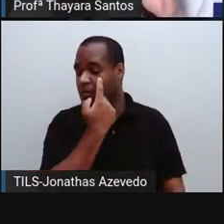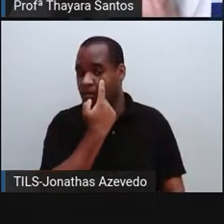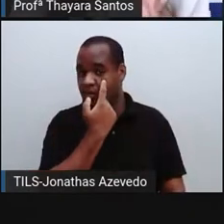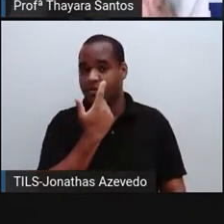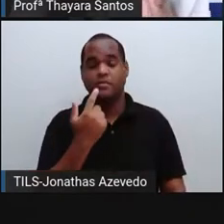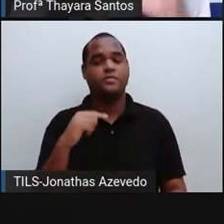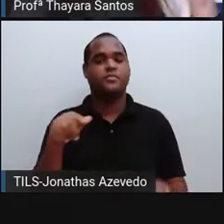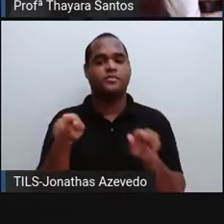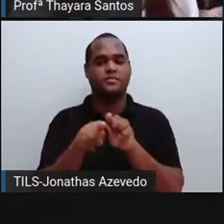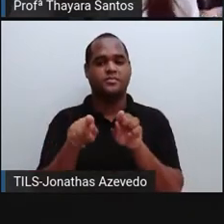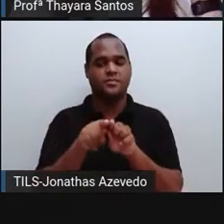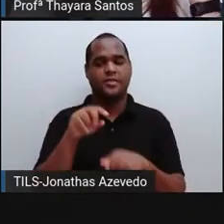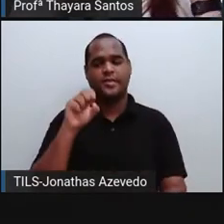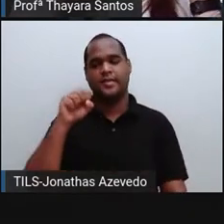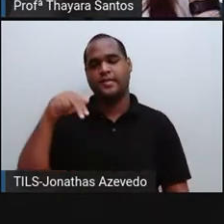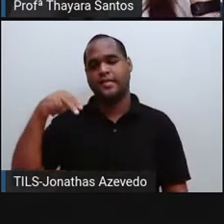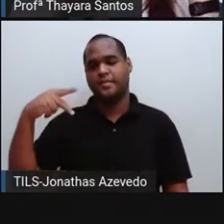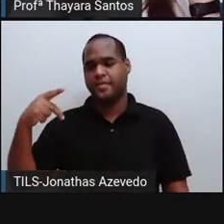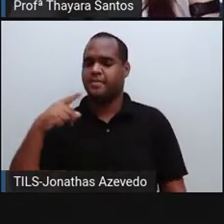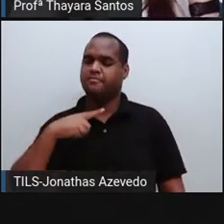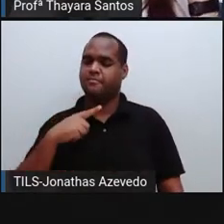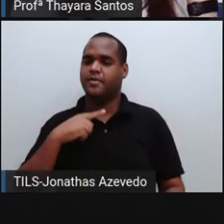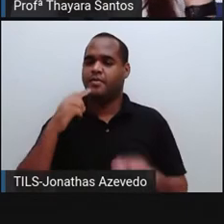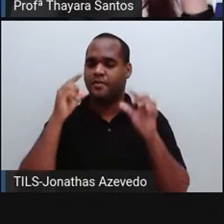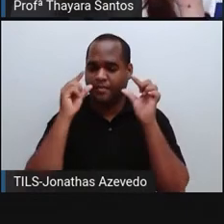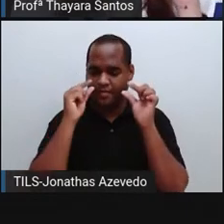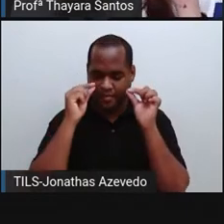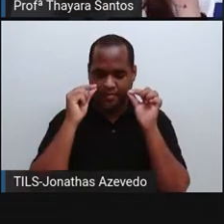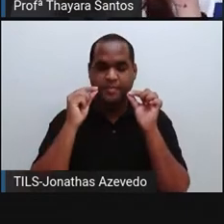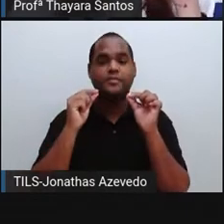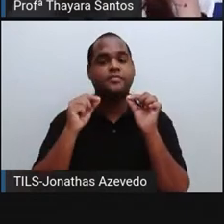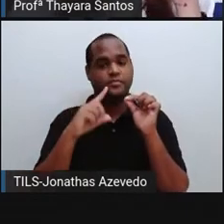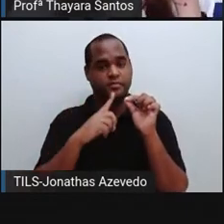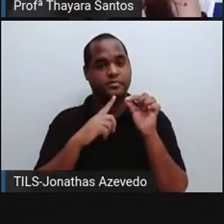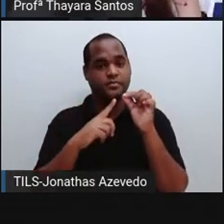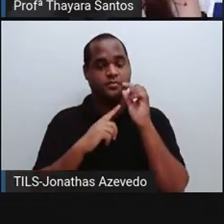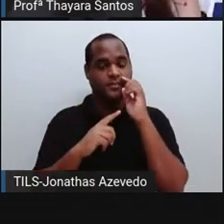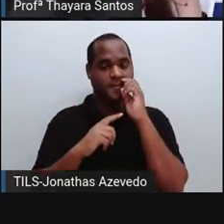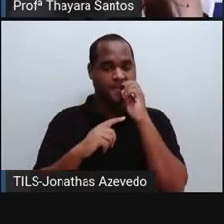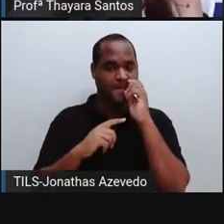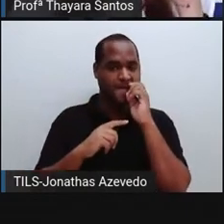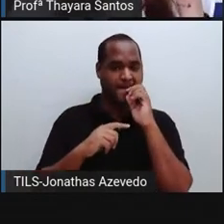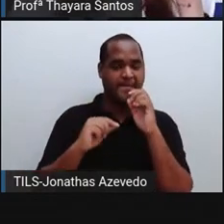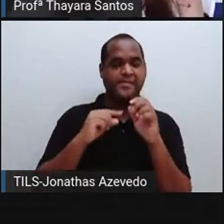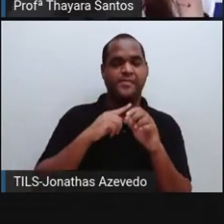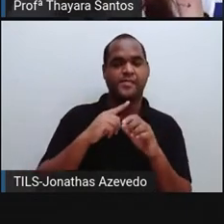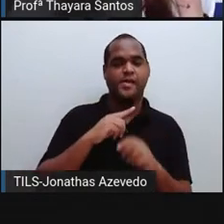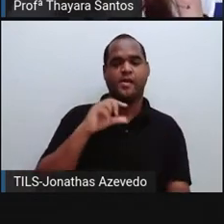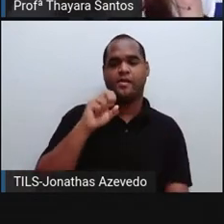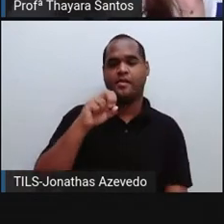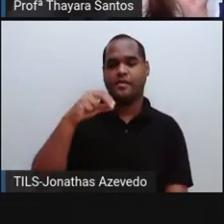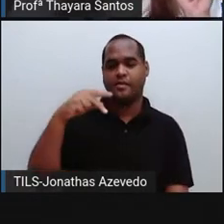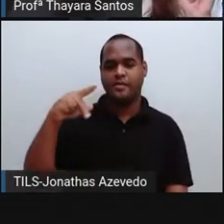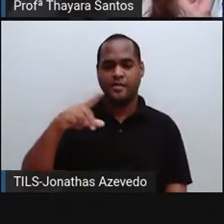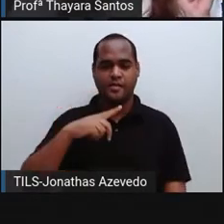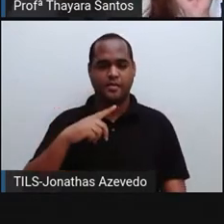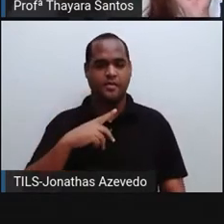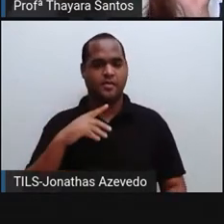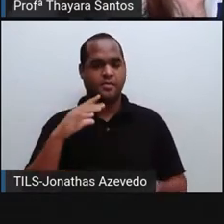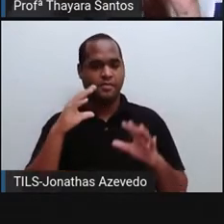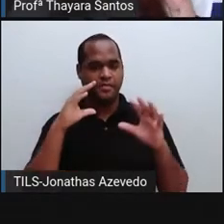nervoso parasimpático, ele contrai essa pupila. Enquanto o sistema nervoso simpático inibe a